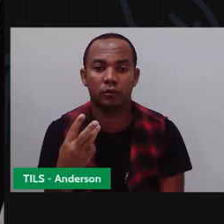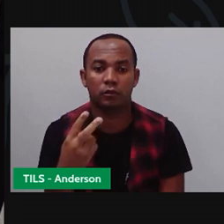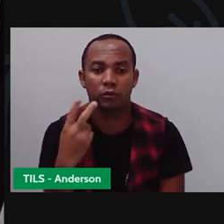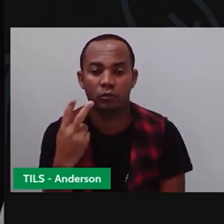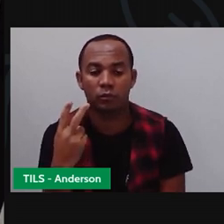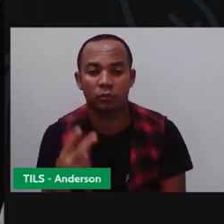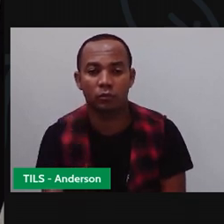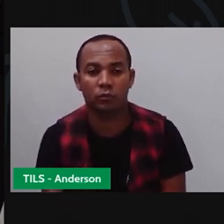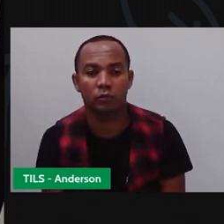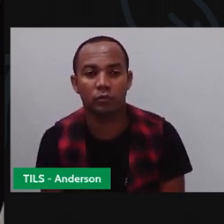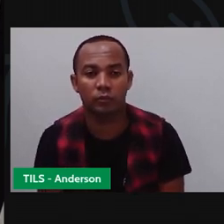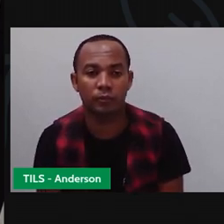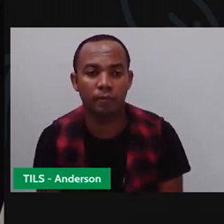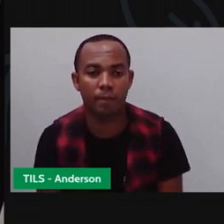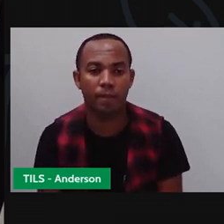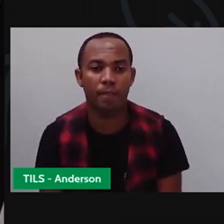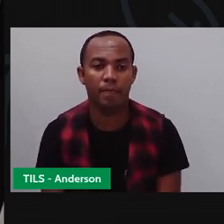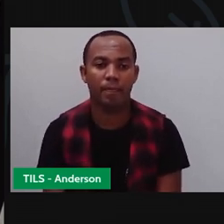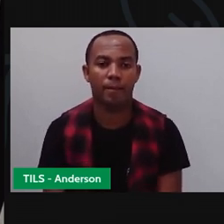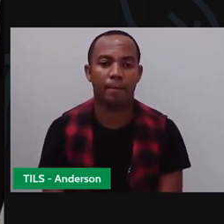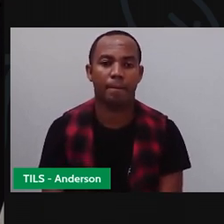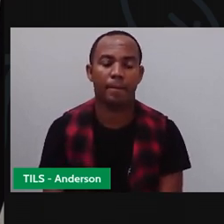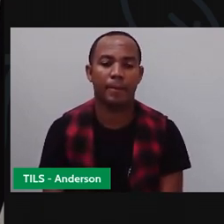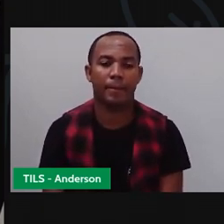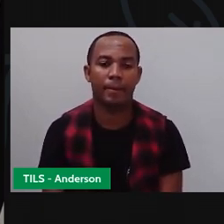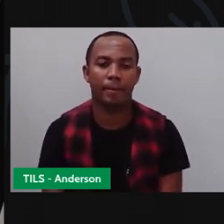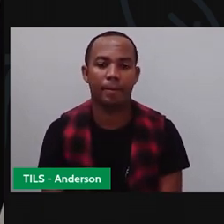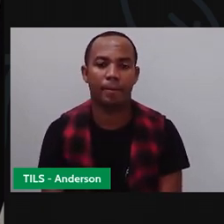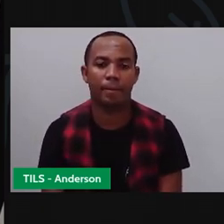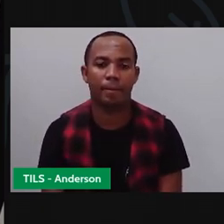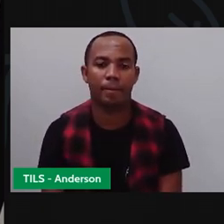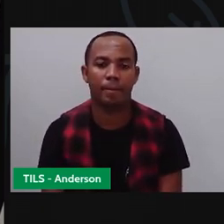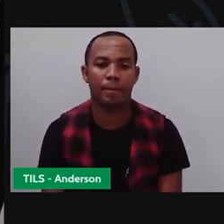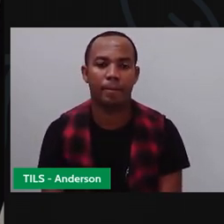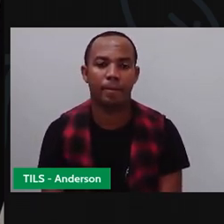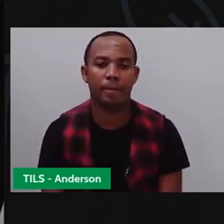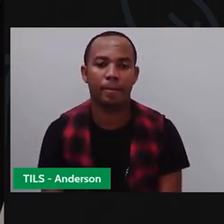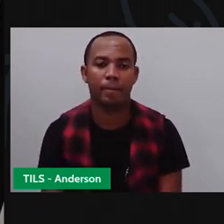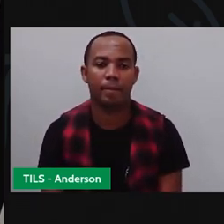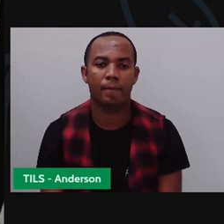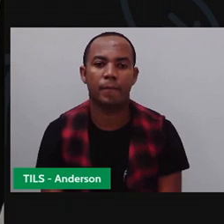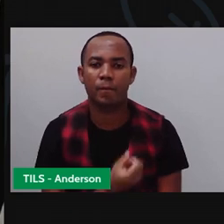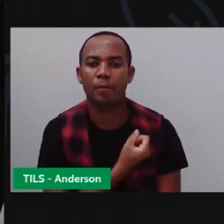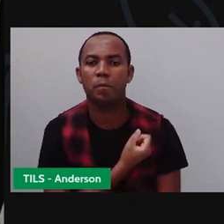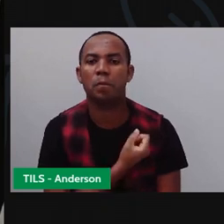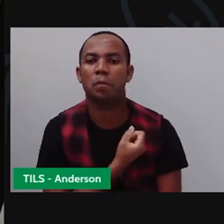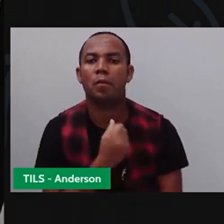Duas. Então, essa minha conta aqui seria o quê? Ó, se eu fosse trocar em números, ó.